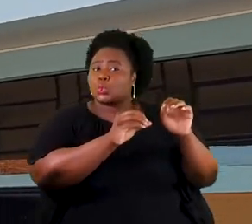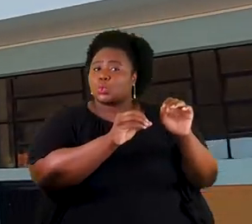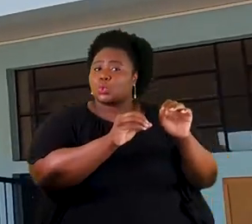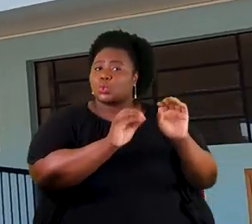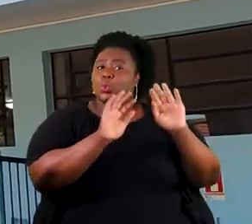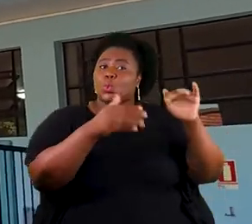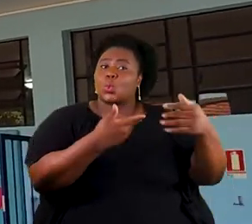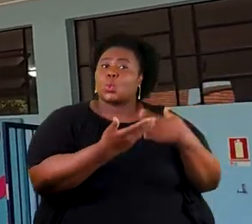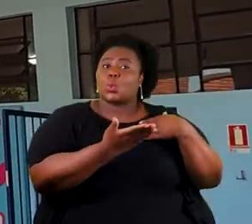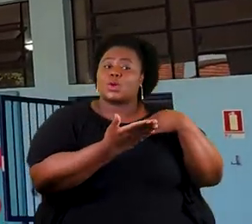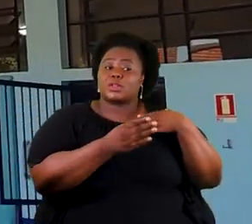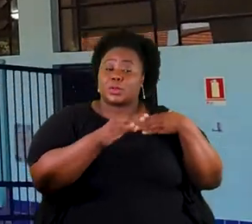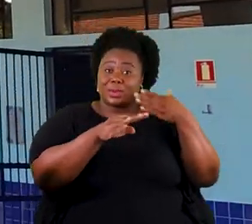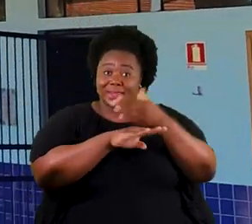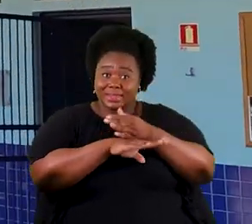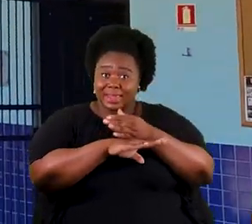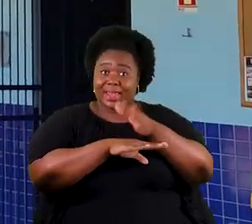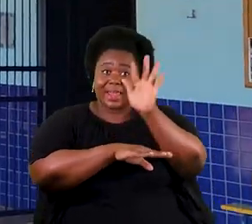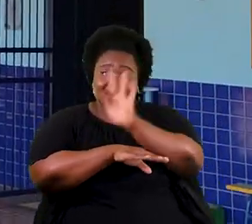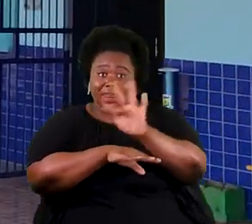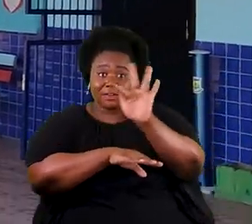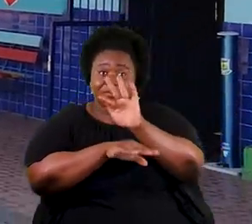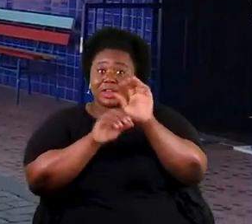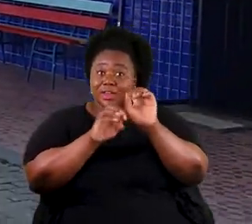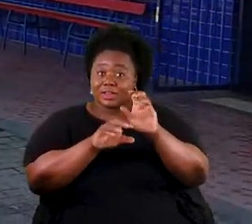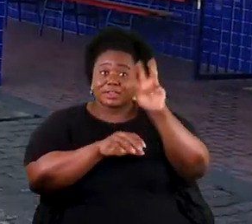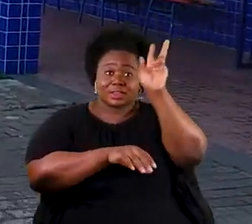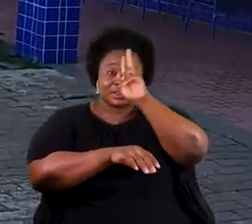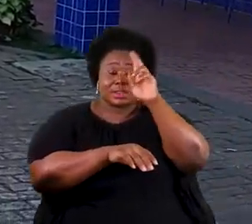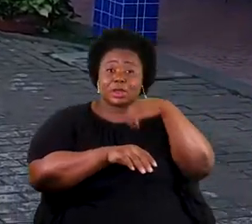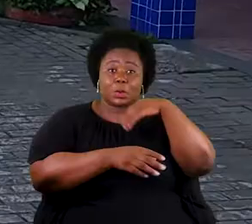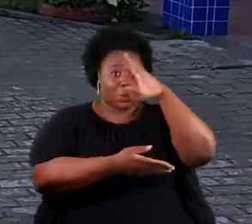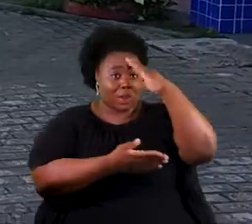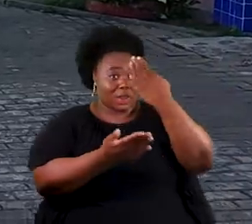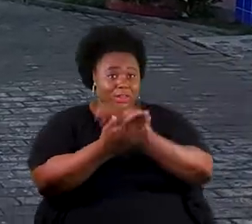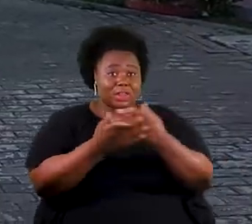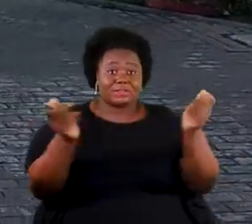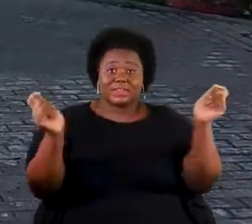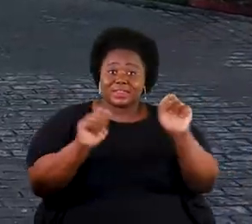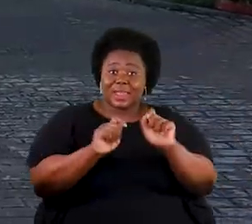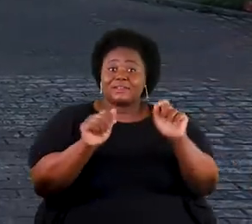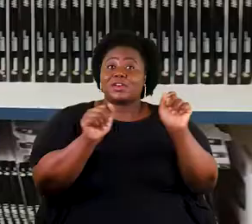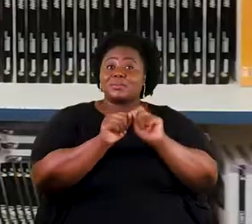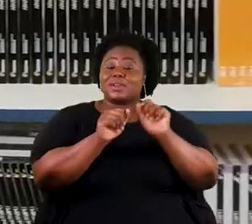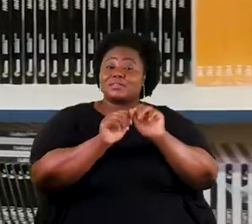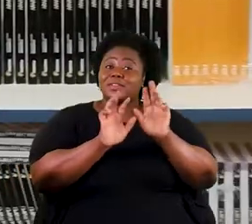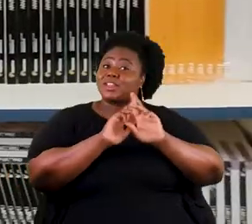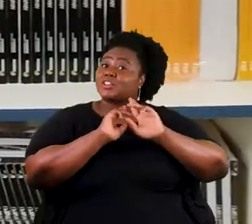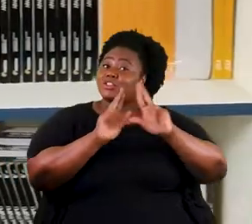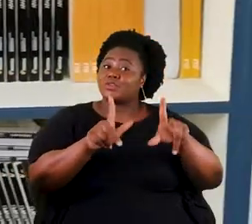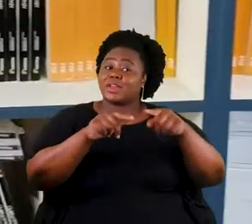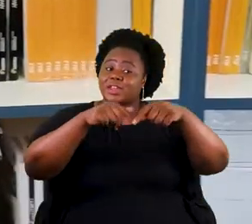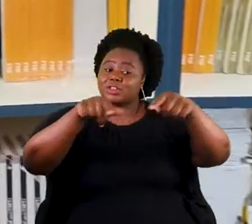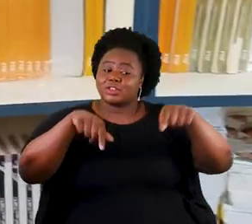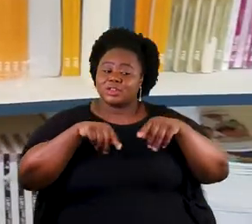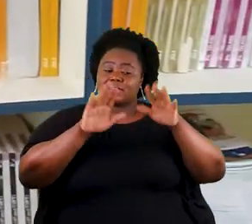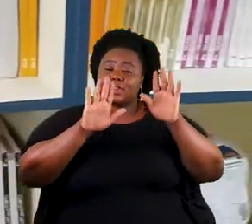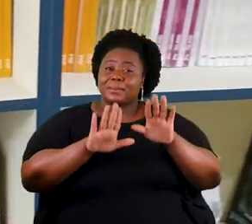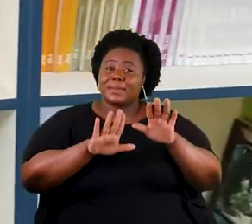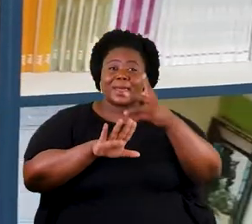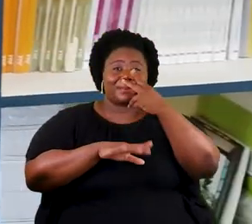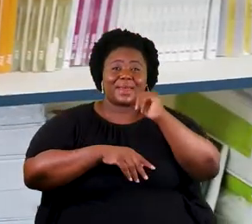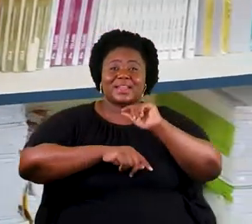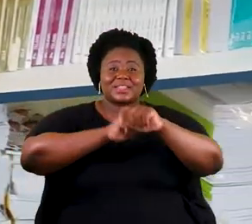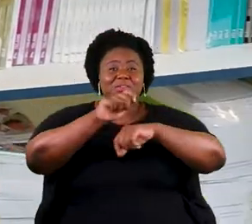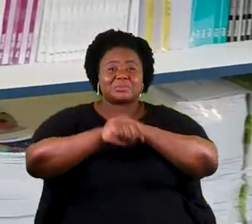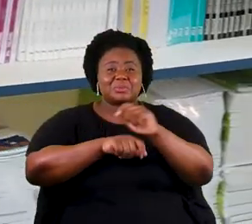Quando ingressei na docência, ensino de história, eu acreditava que era possível fazer muito diferente na sala de aula. Mas as amarras